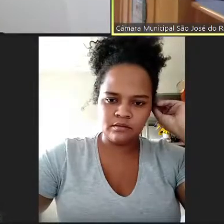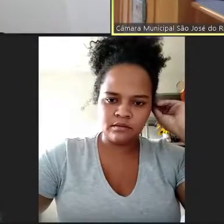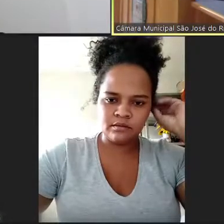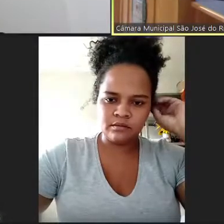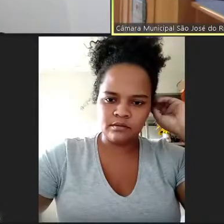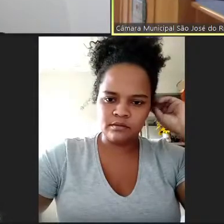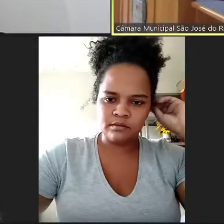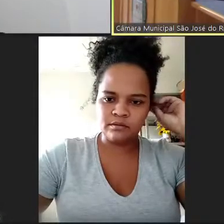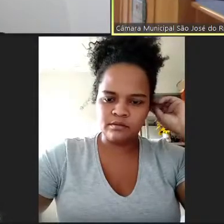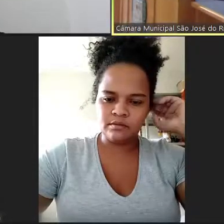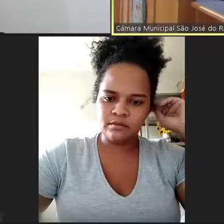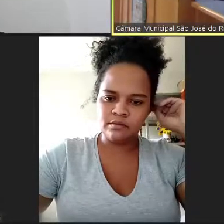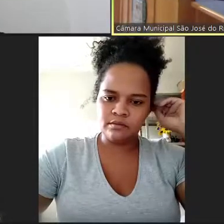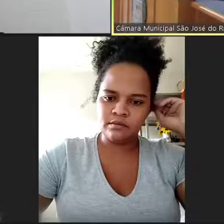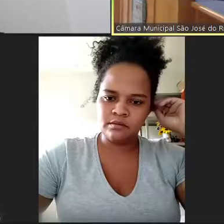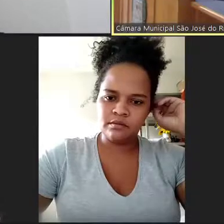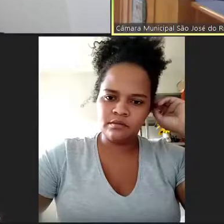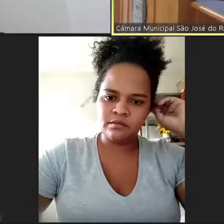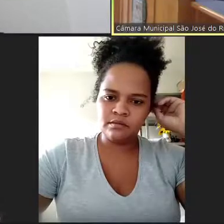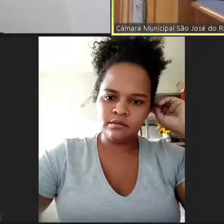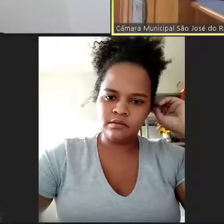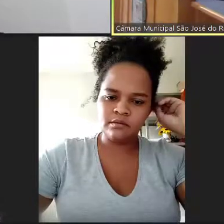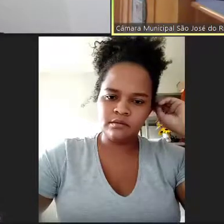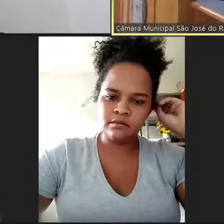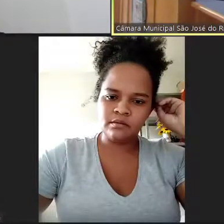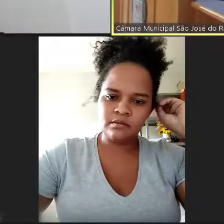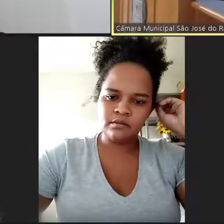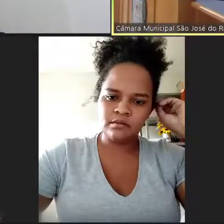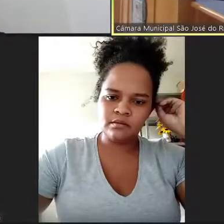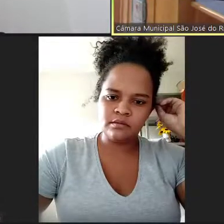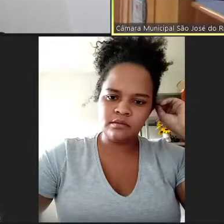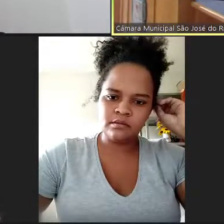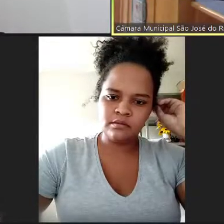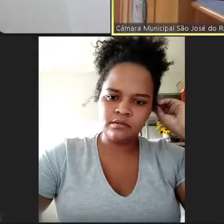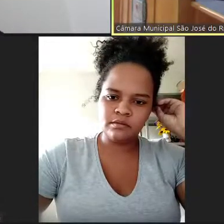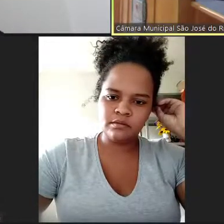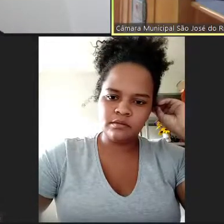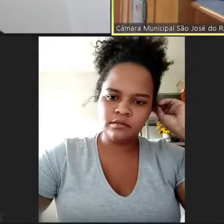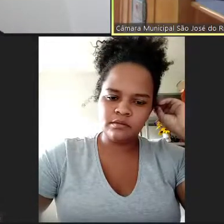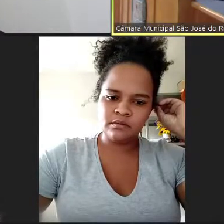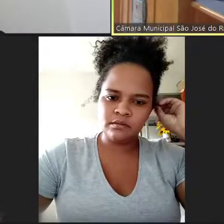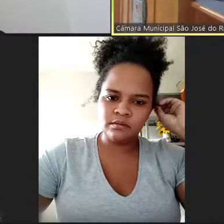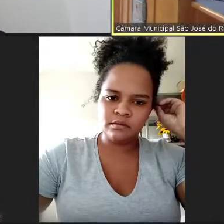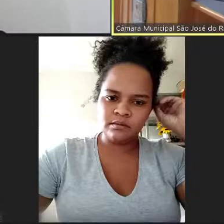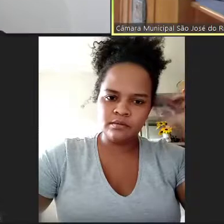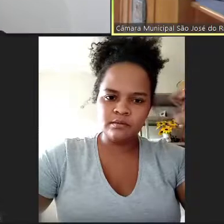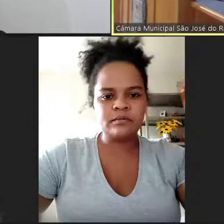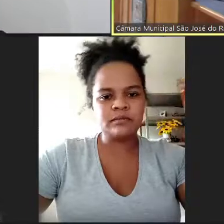do município para a reforma do prédio da sede da Prefeitura Municipal visando a adequação às normas de